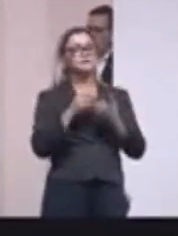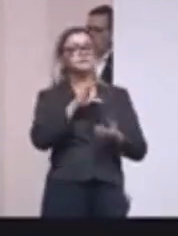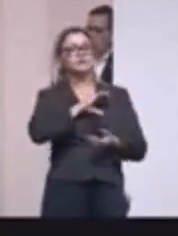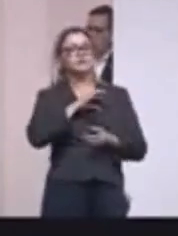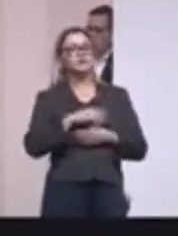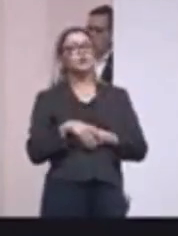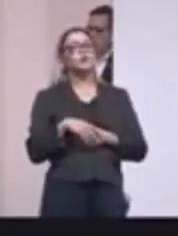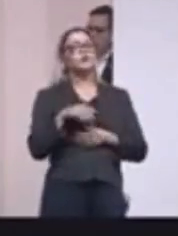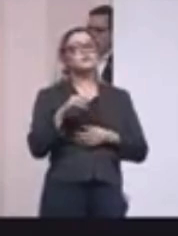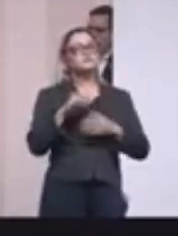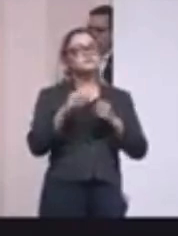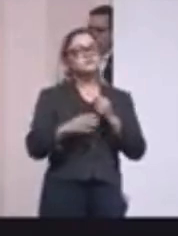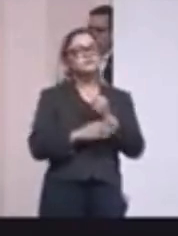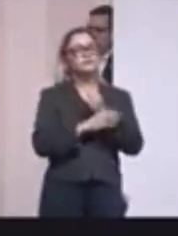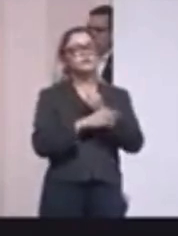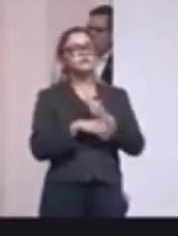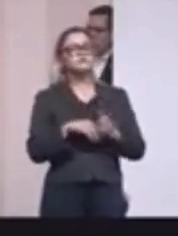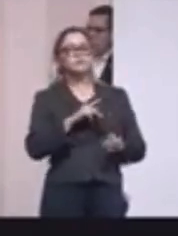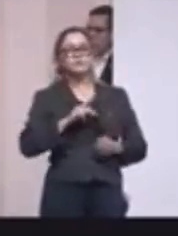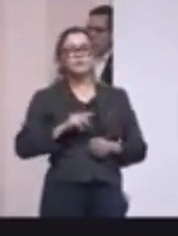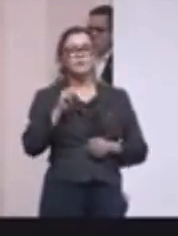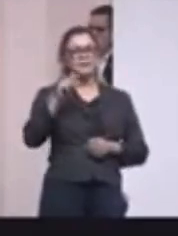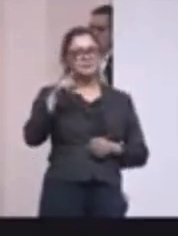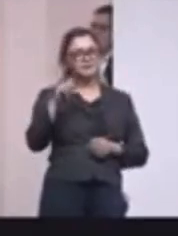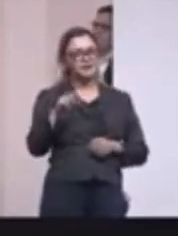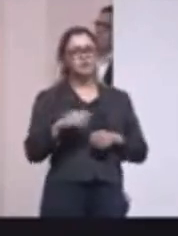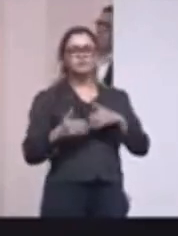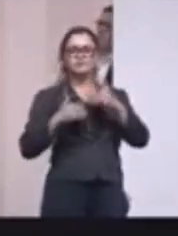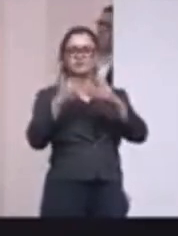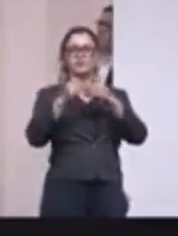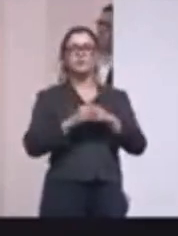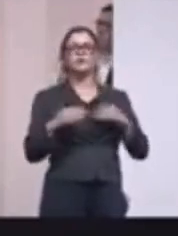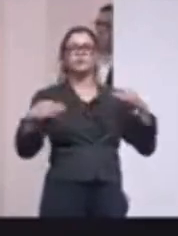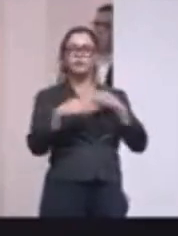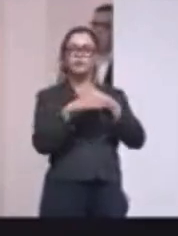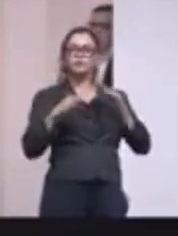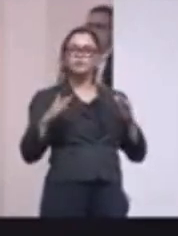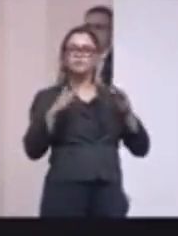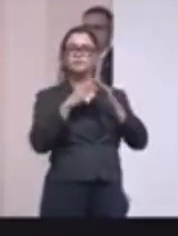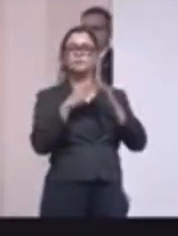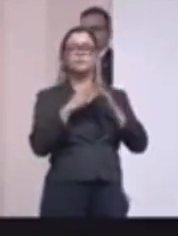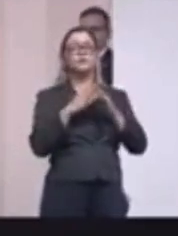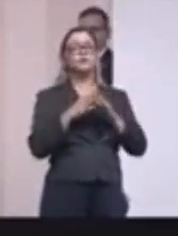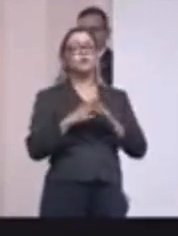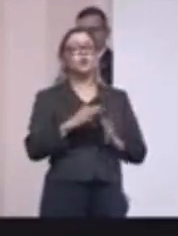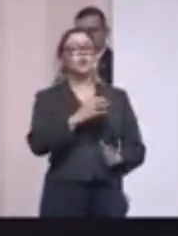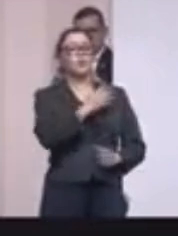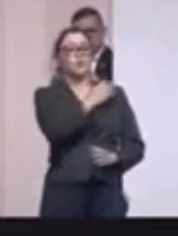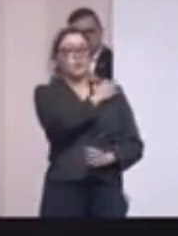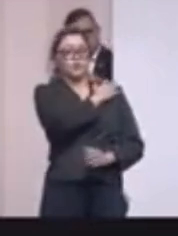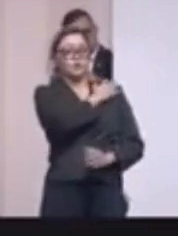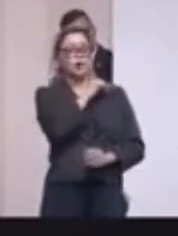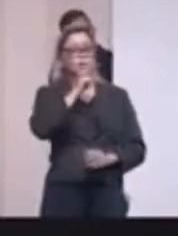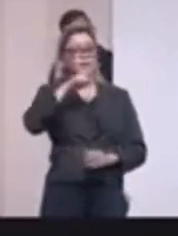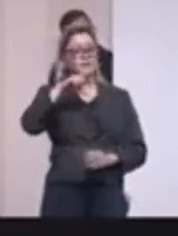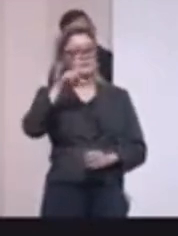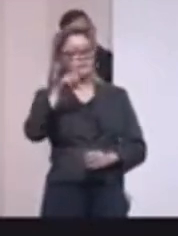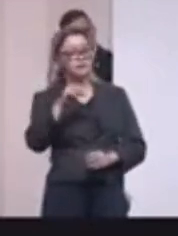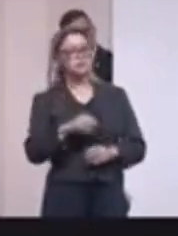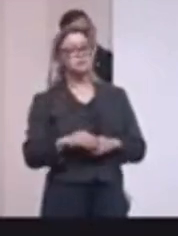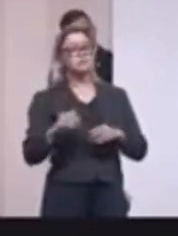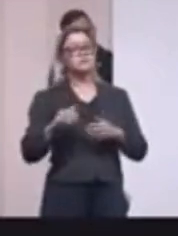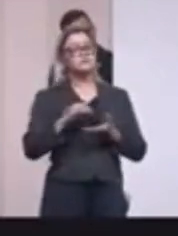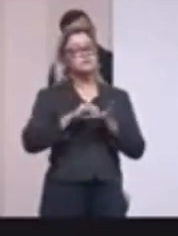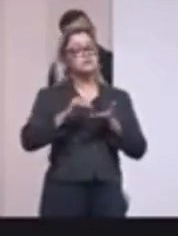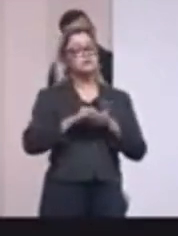nosso secretário da Segurança Pública, o Marcelo Branco, secretário de Desenvolvimento Urbano e Habitação, e o nosso coronel, o Marcelo Straifinga, nosso secretário de